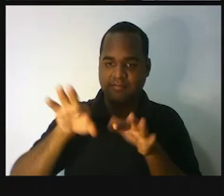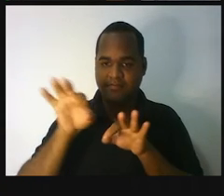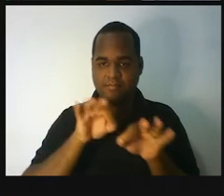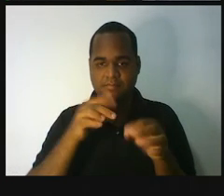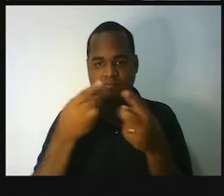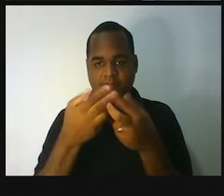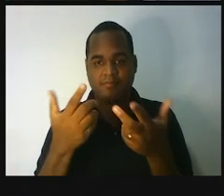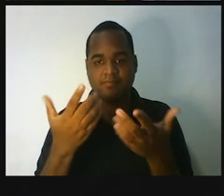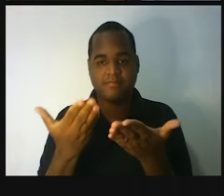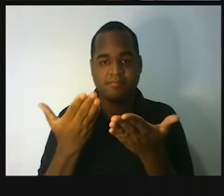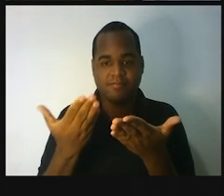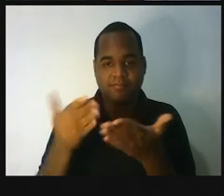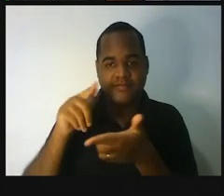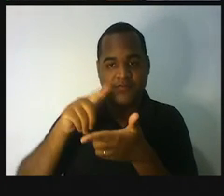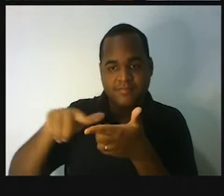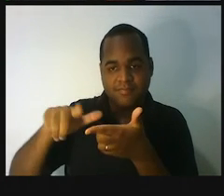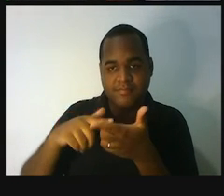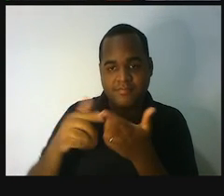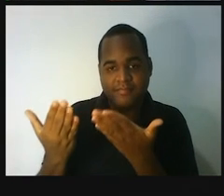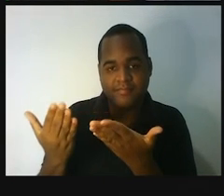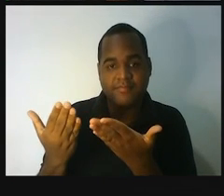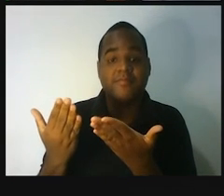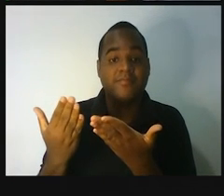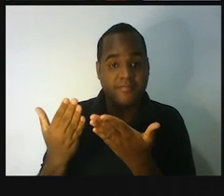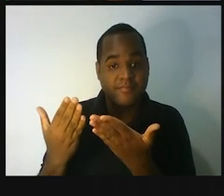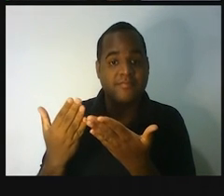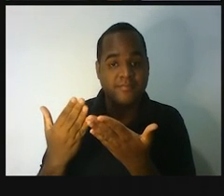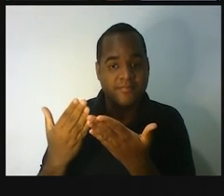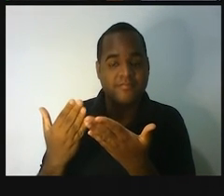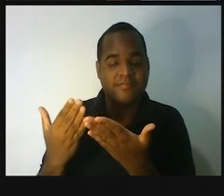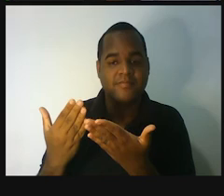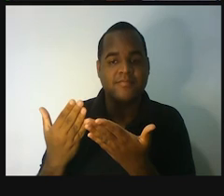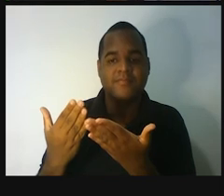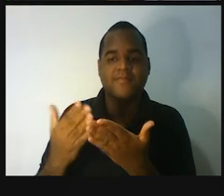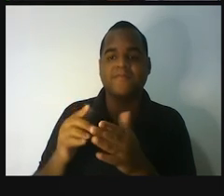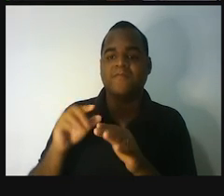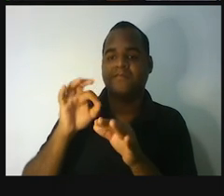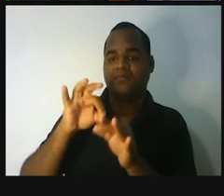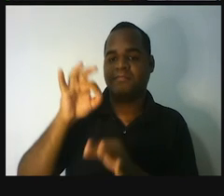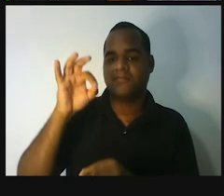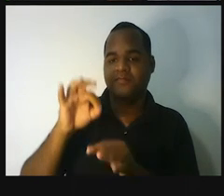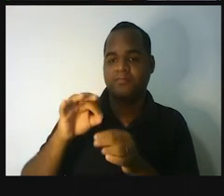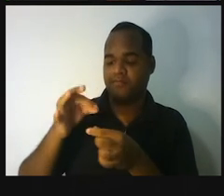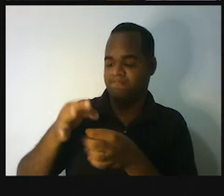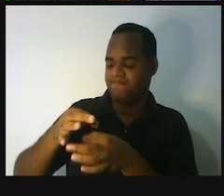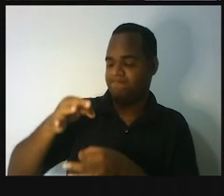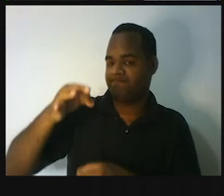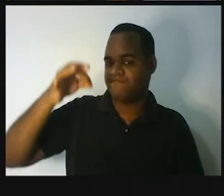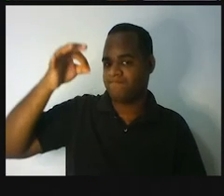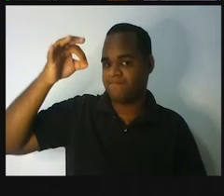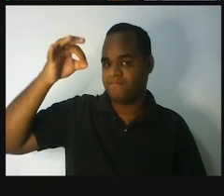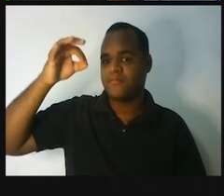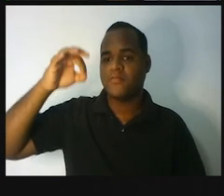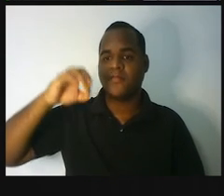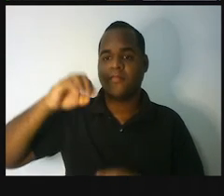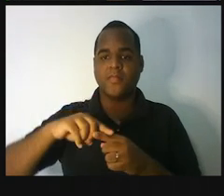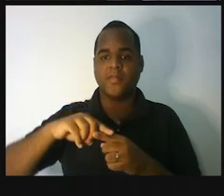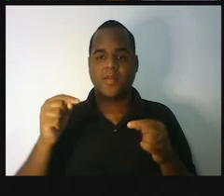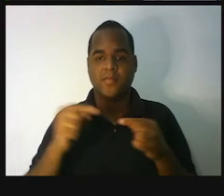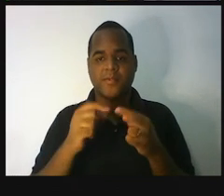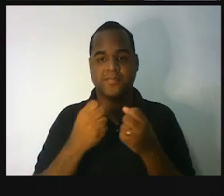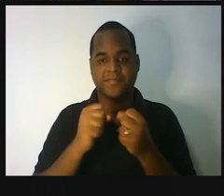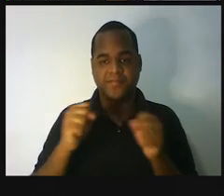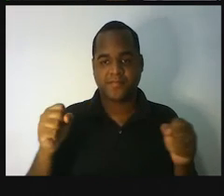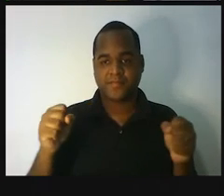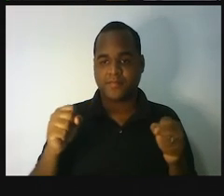E esse probleminha está nessa tela aqui. Tá? O comprimento de um grande fio corresponde à